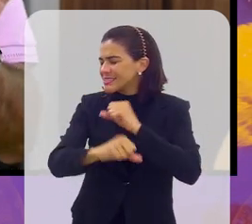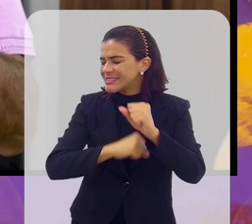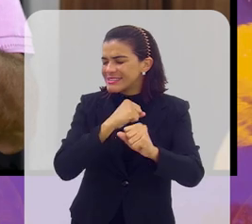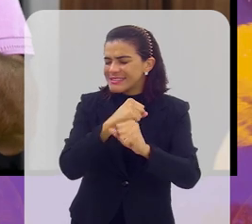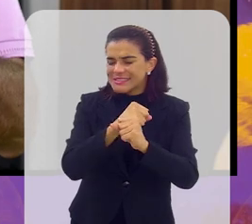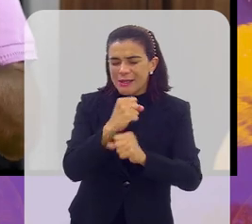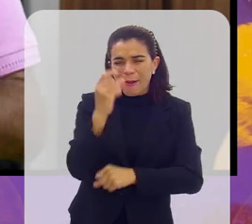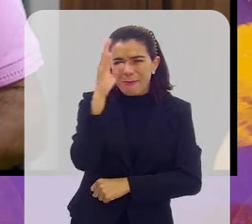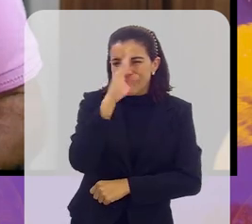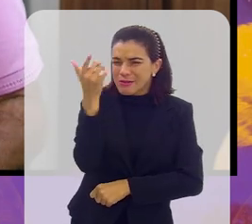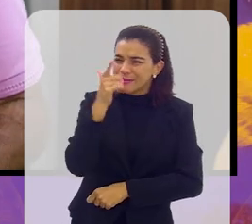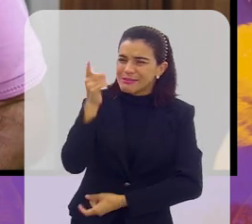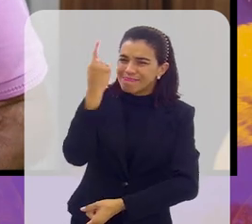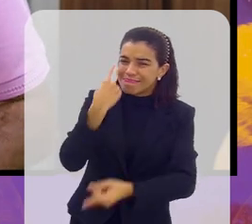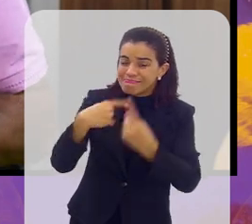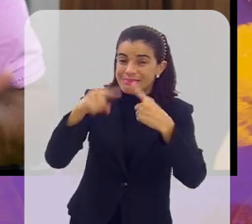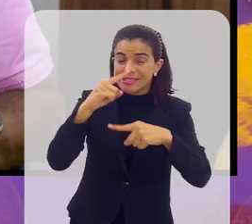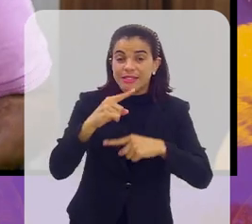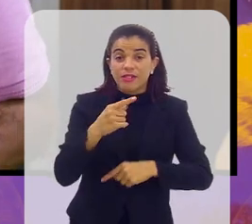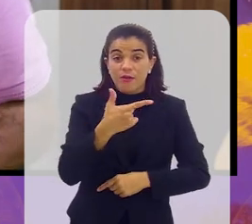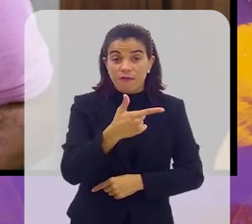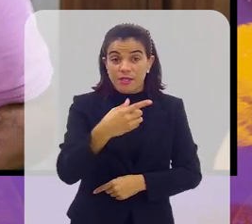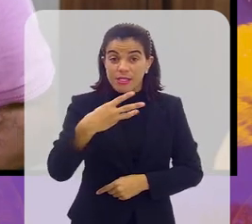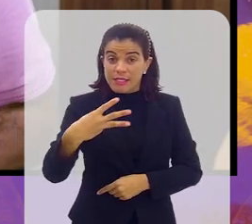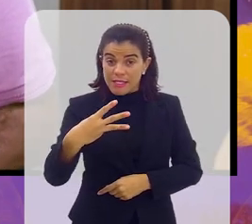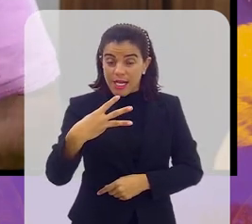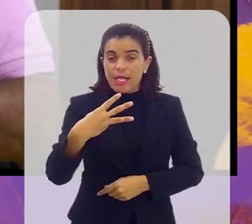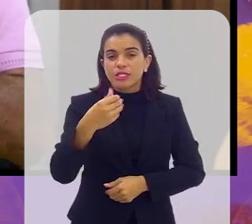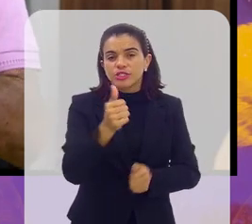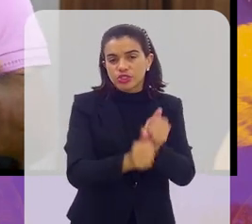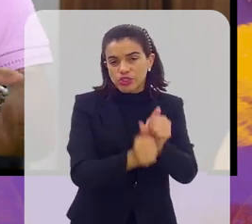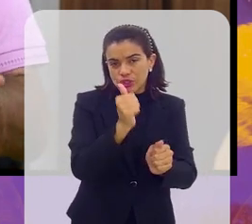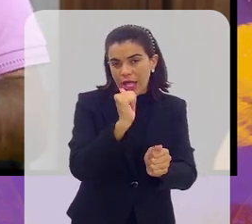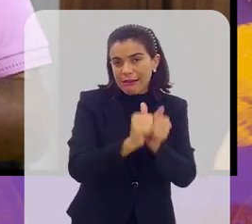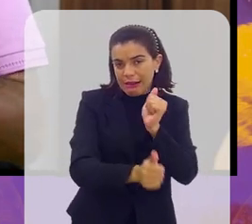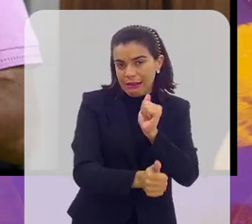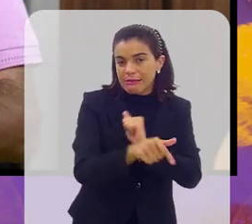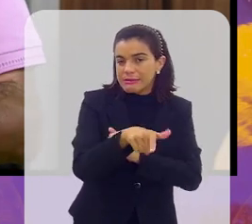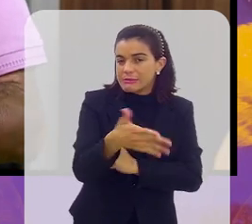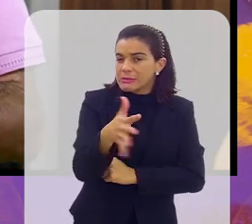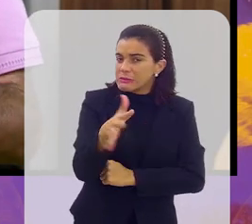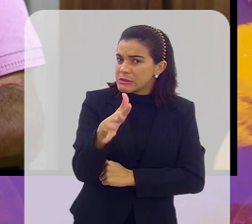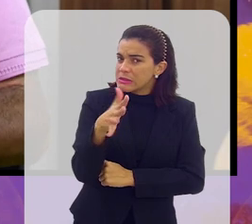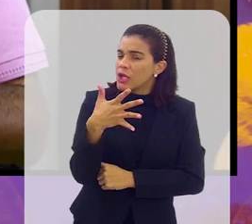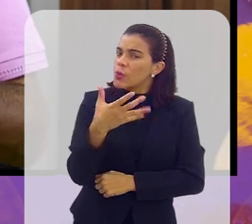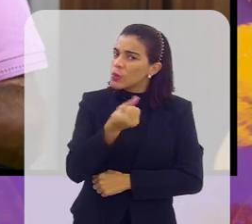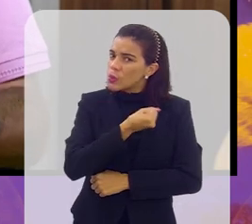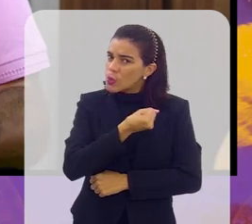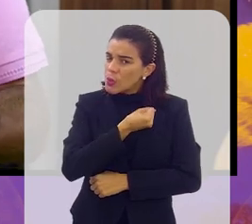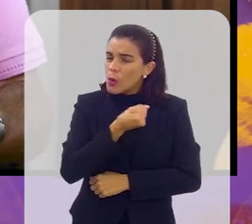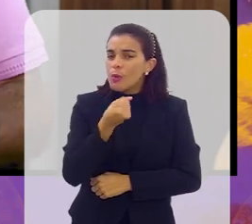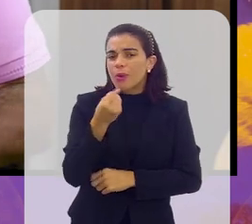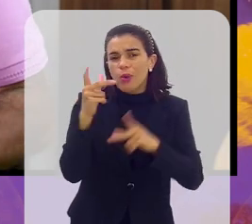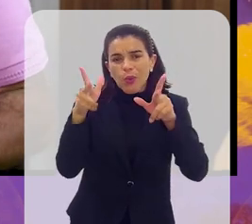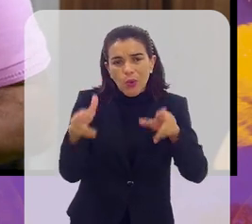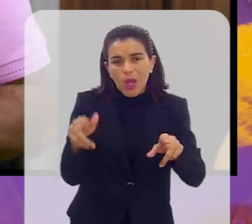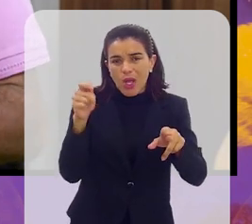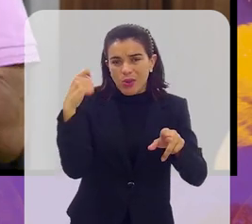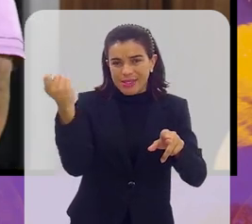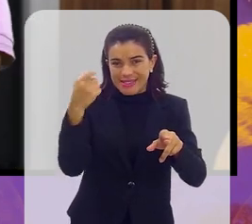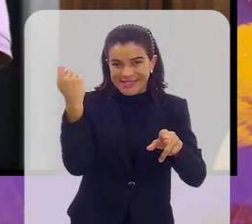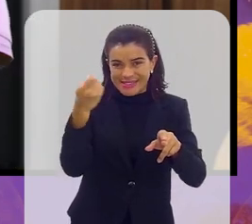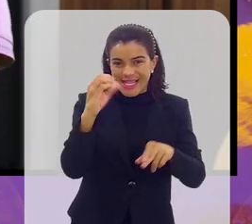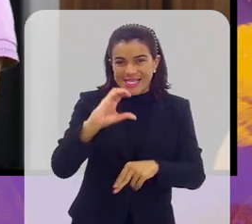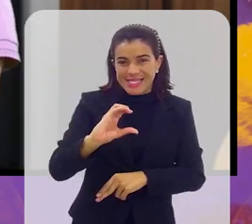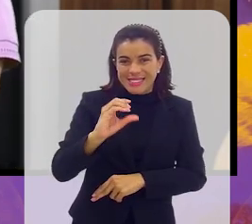torcer que ano que vem o Brasil consiga se recuperar. Então, 23 jogadores é o elenco, e 23 jogadores mais ou menos é o número que a CBF